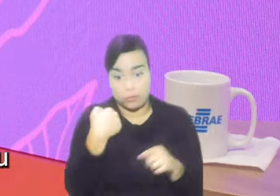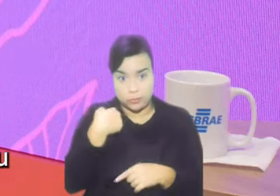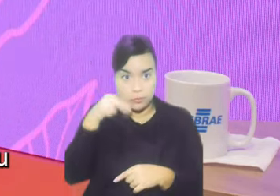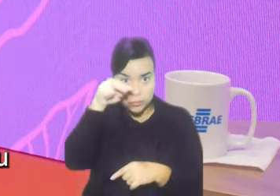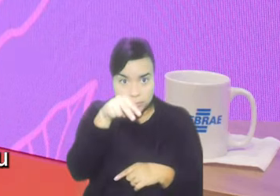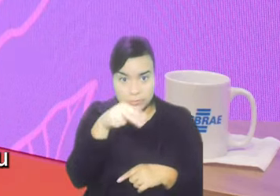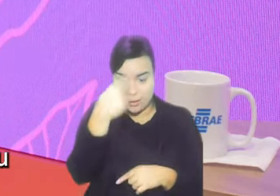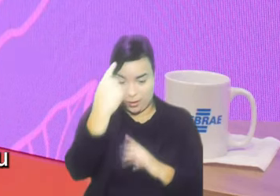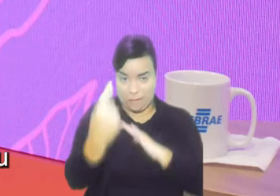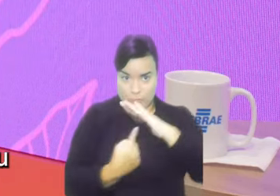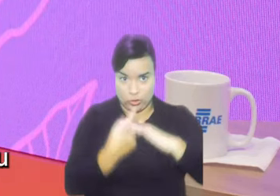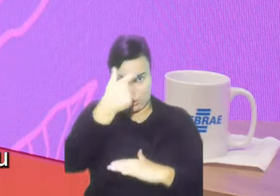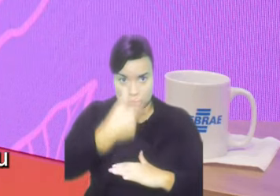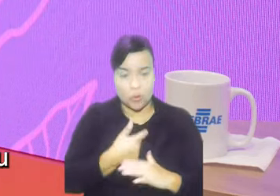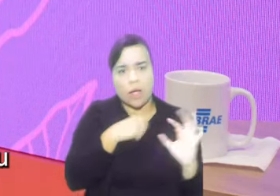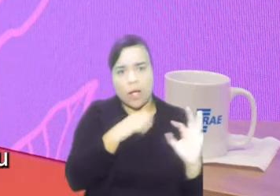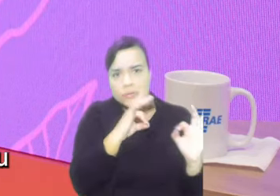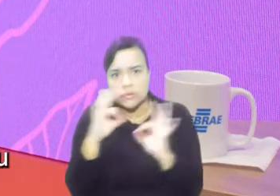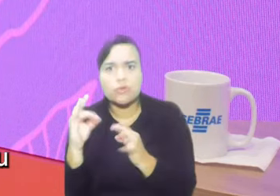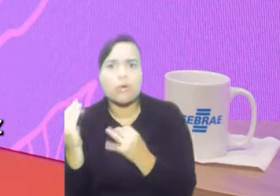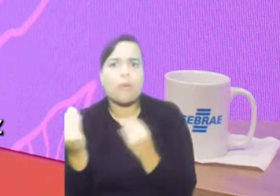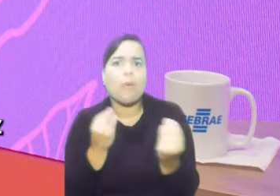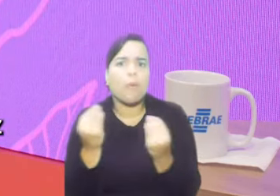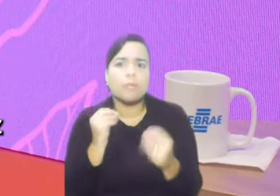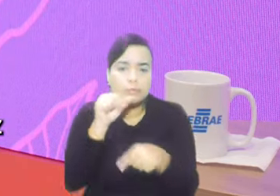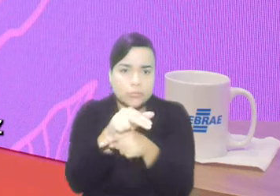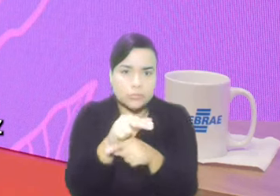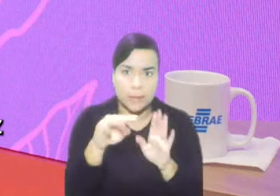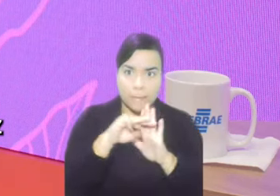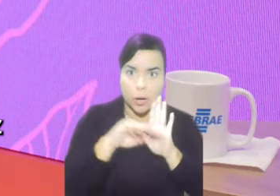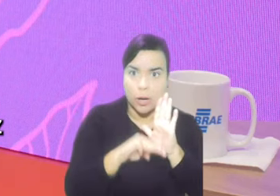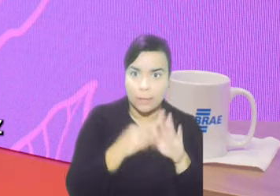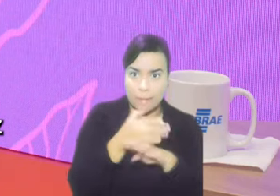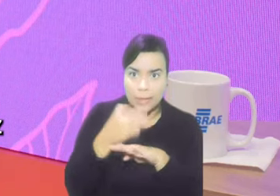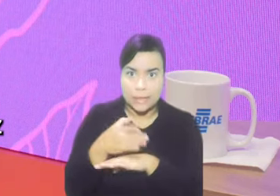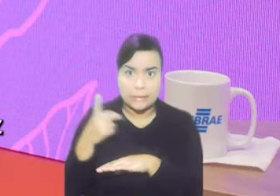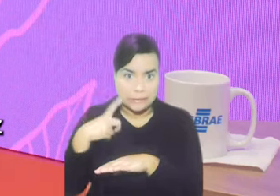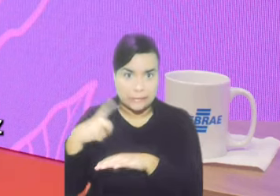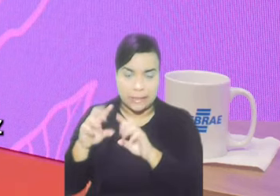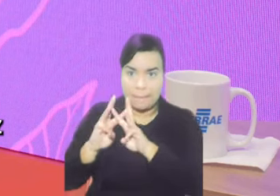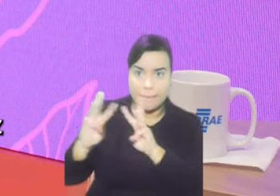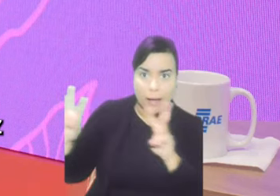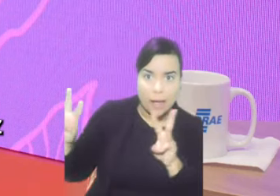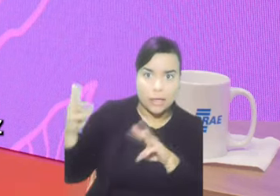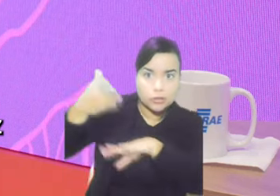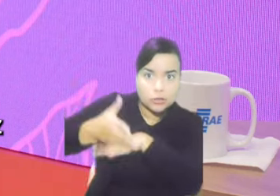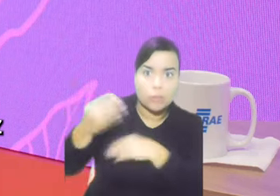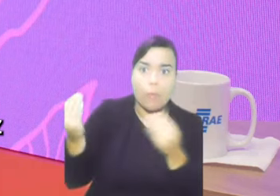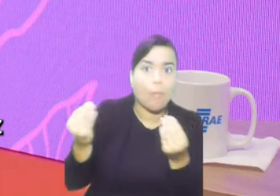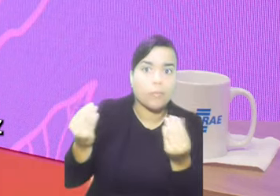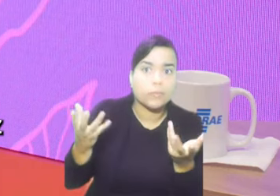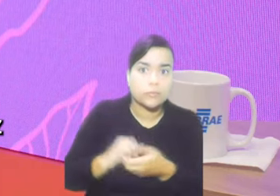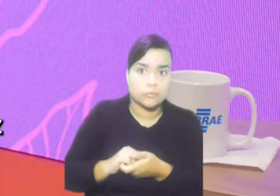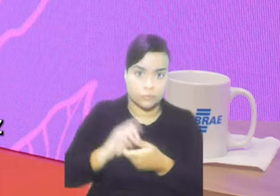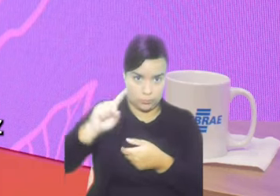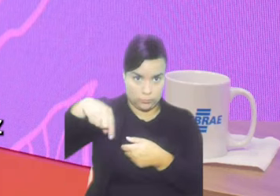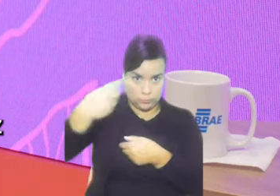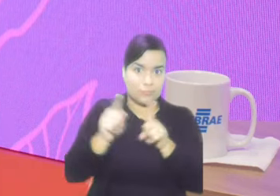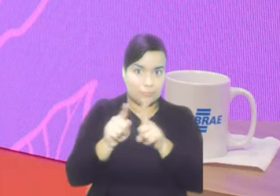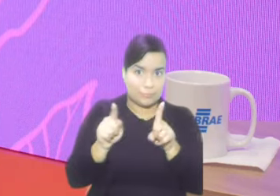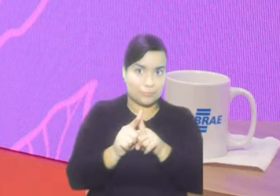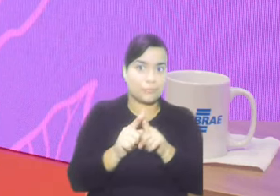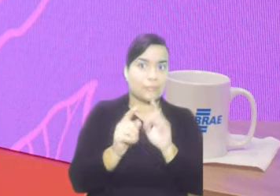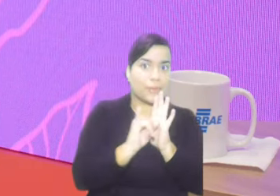conhece uma outra mulher refugiada, ou a refugiada que está assistindo, como faz para ela ter acesso a esse